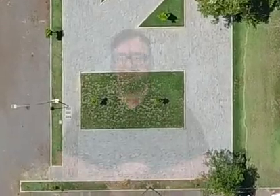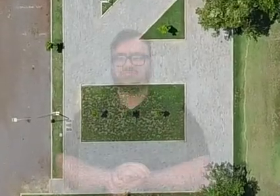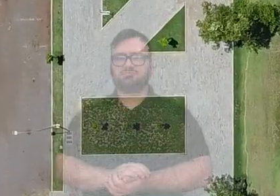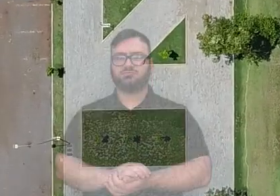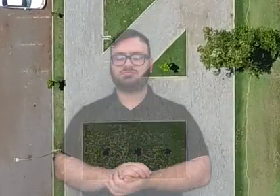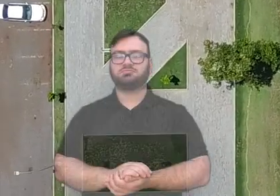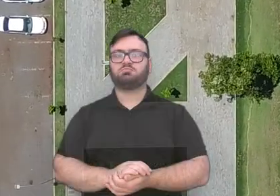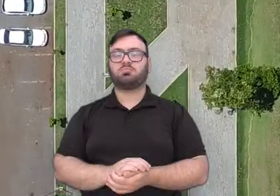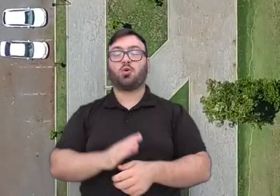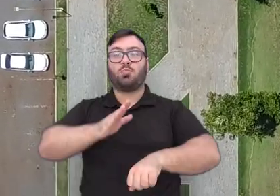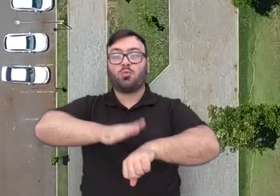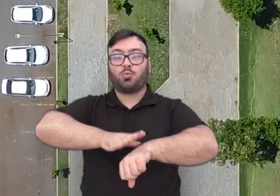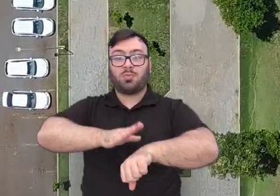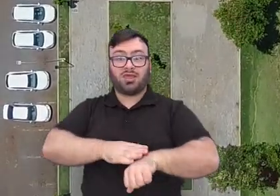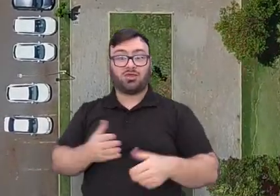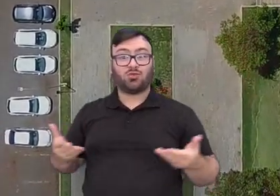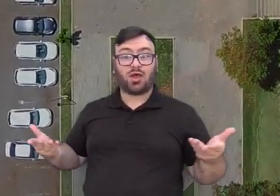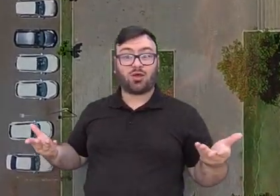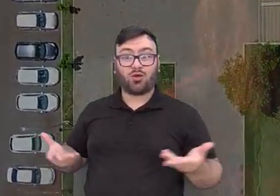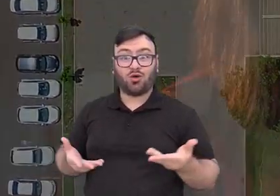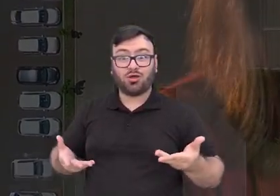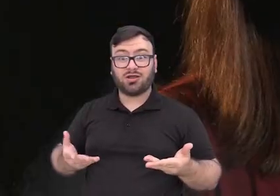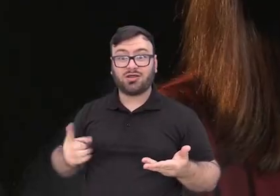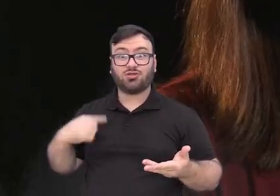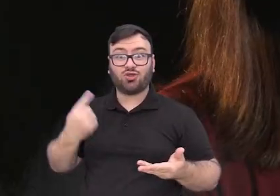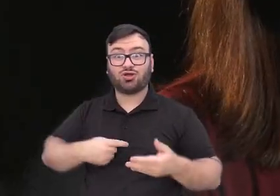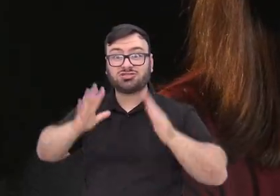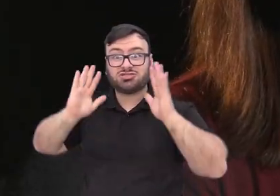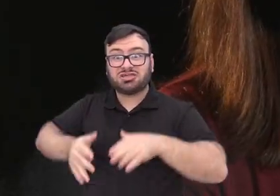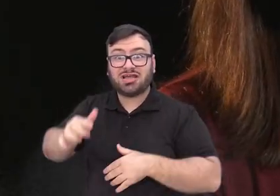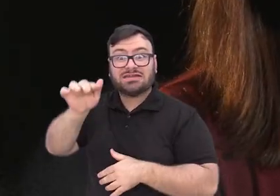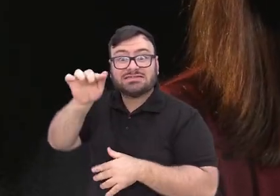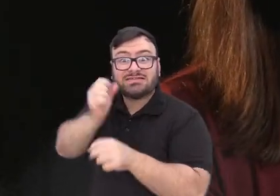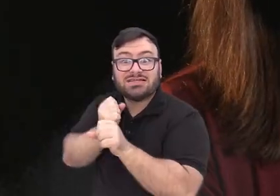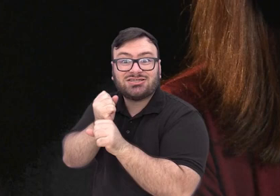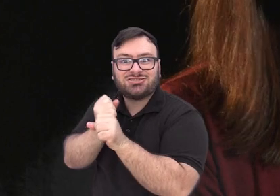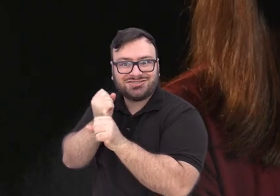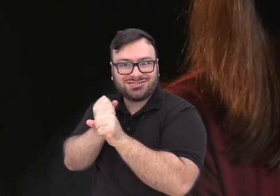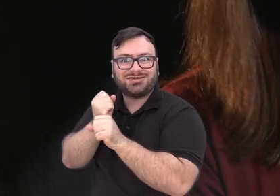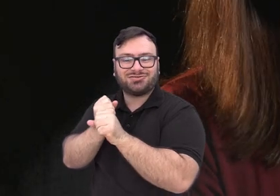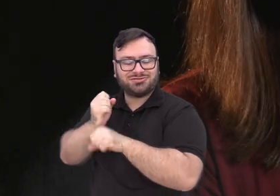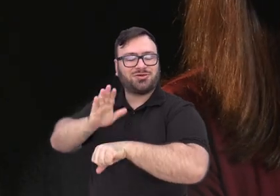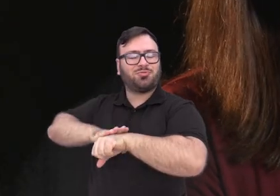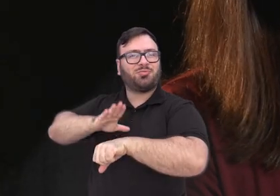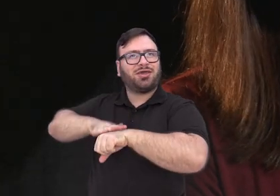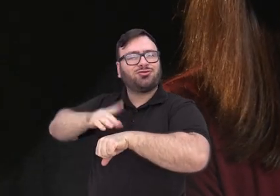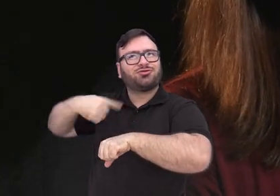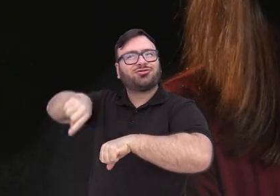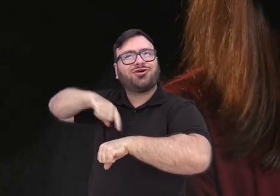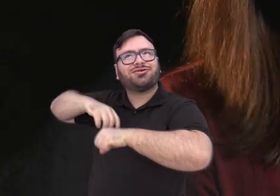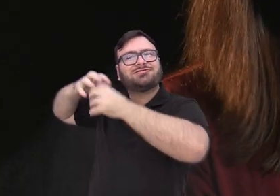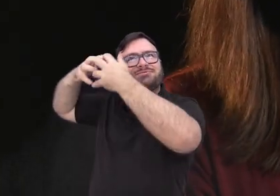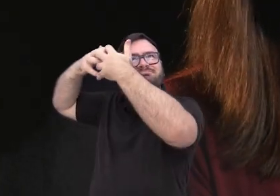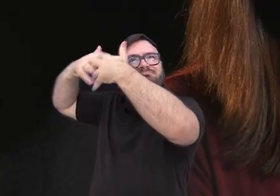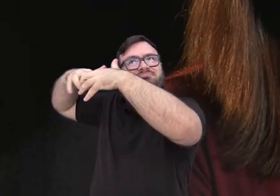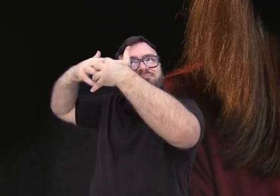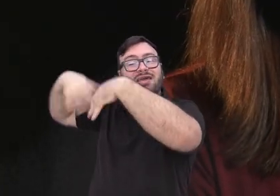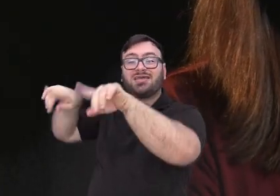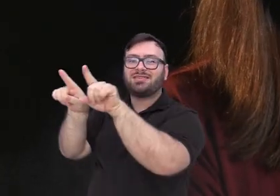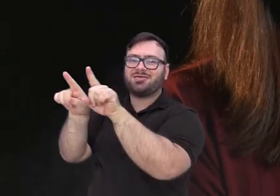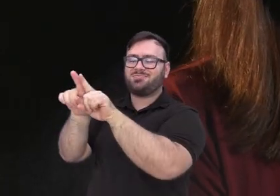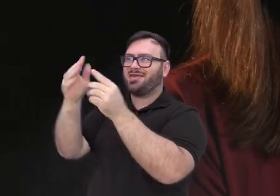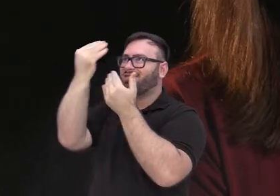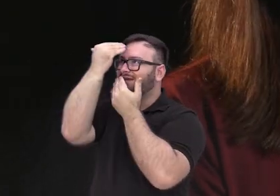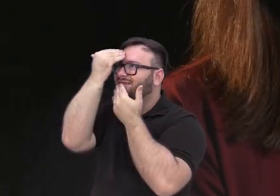Esse é o momento em que nós estamos fechando um ciclo de sete anos, é um momento de muita reflexão e de muito agradecimento.